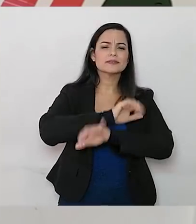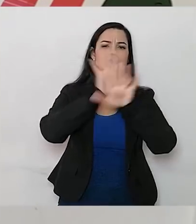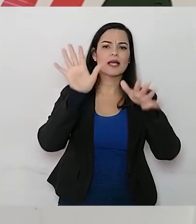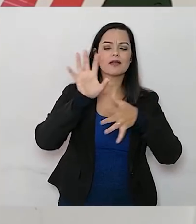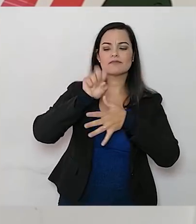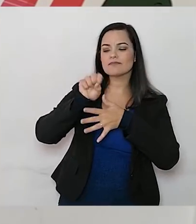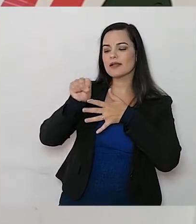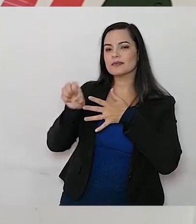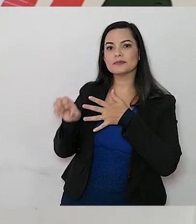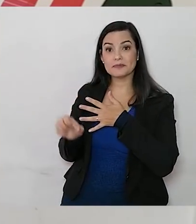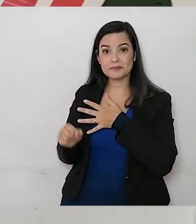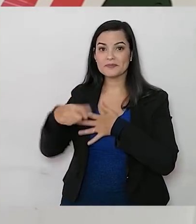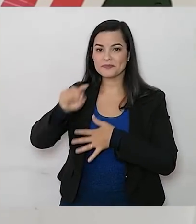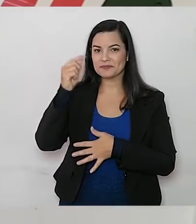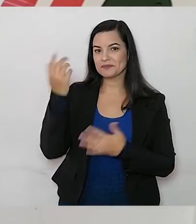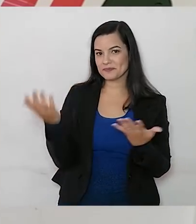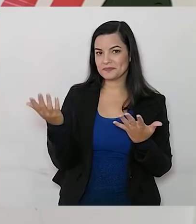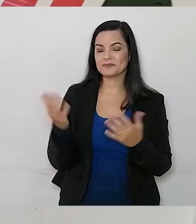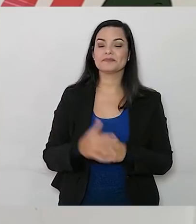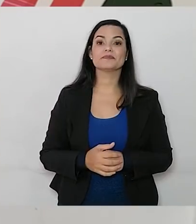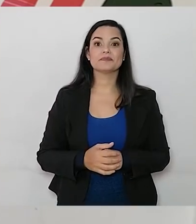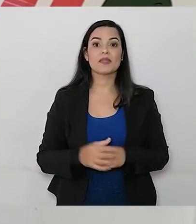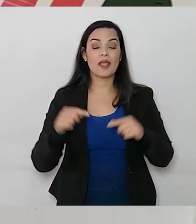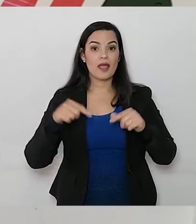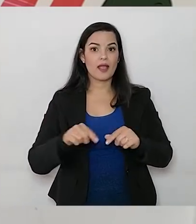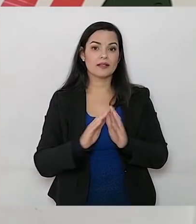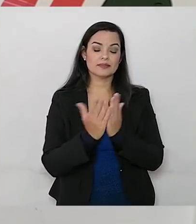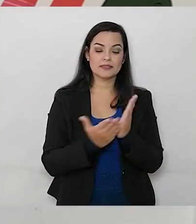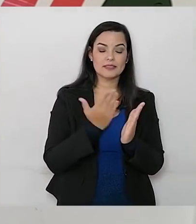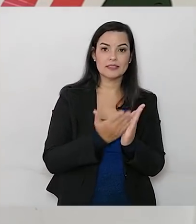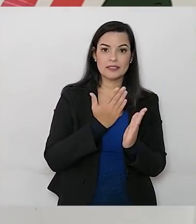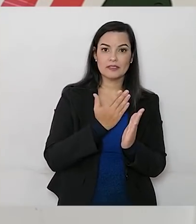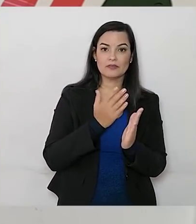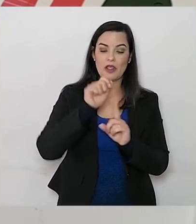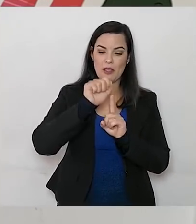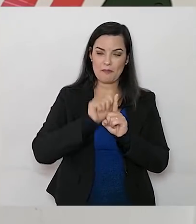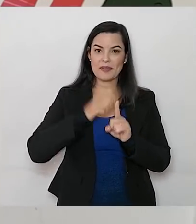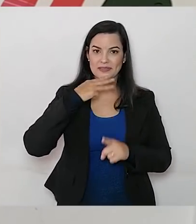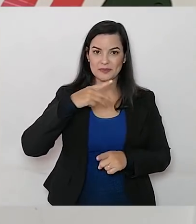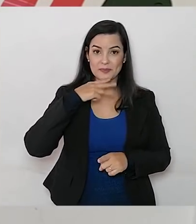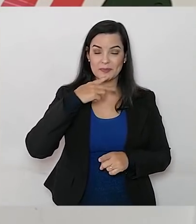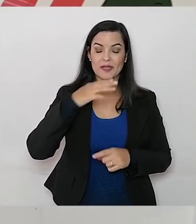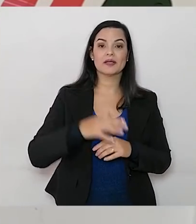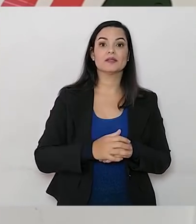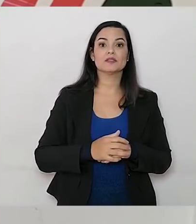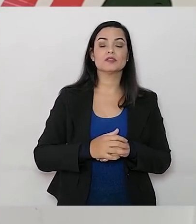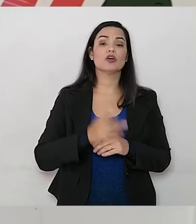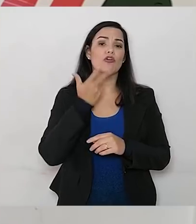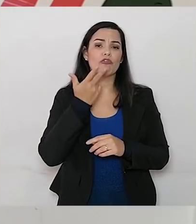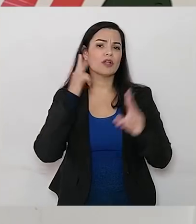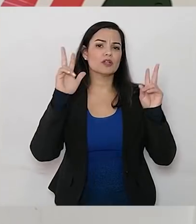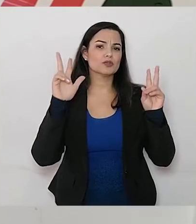muito mais fácil para vocês. Nosso livro do mês, ele fala sobre muitos seres vivos, mas,